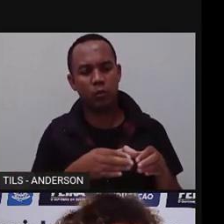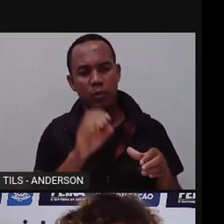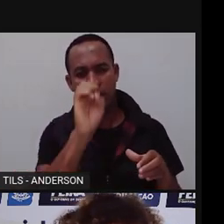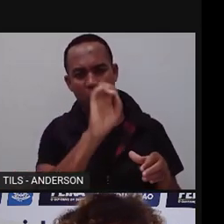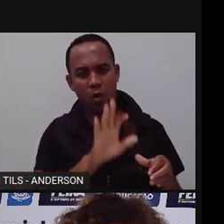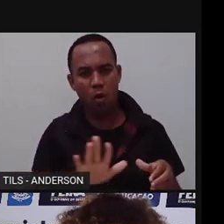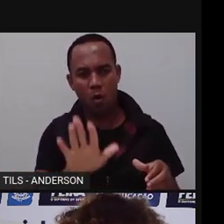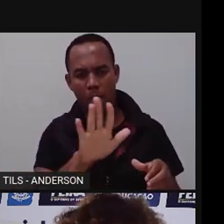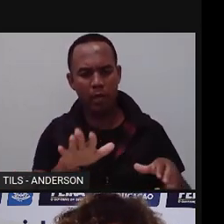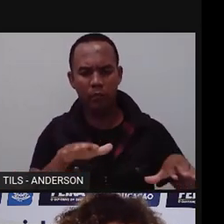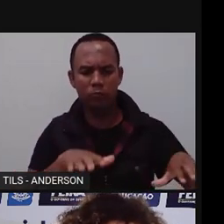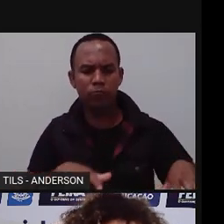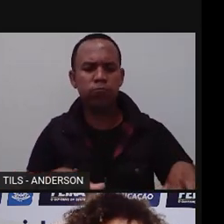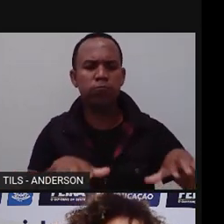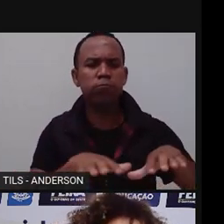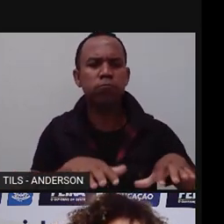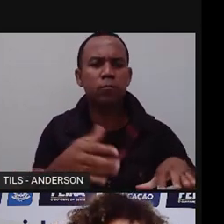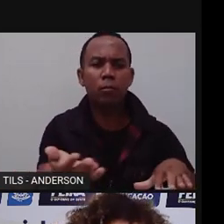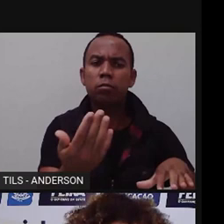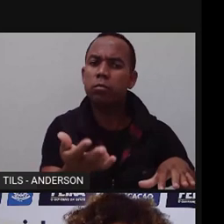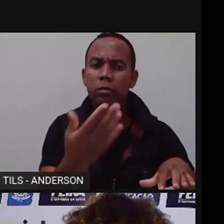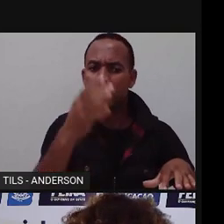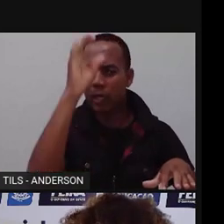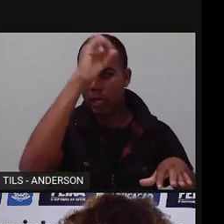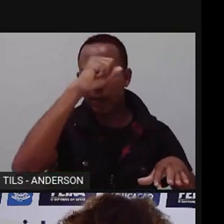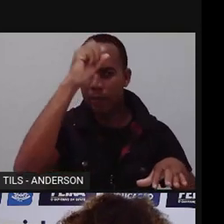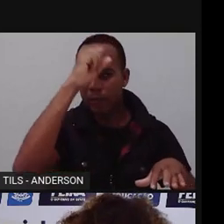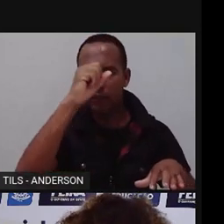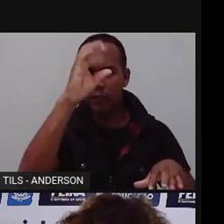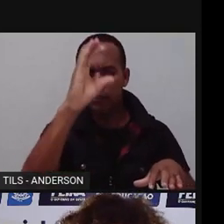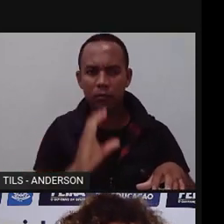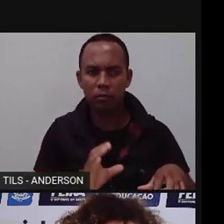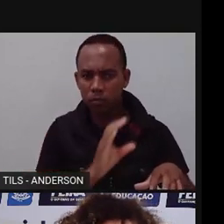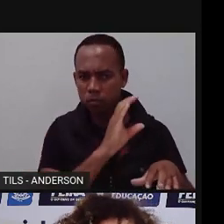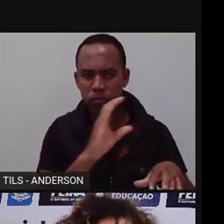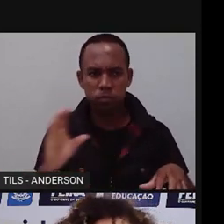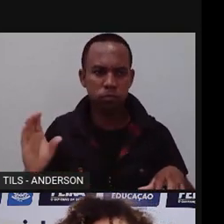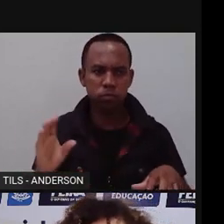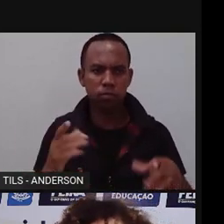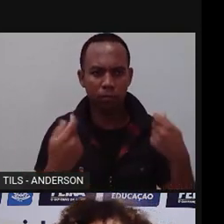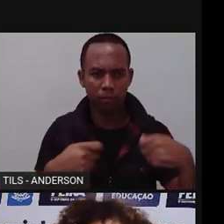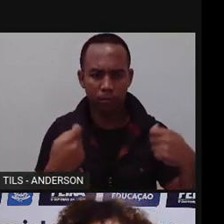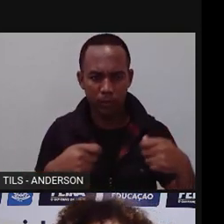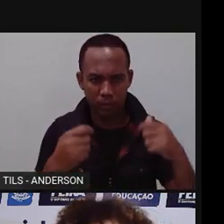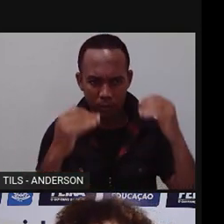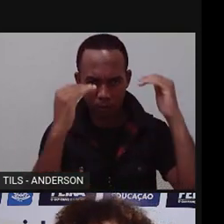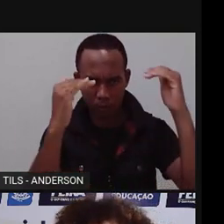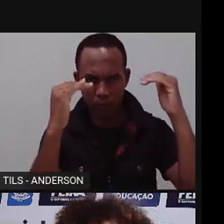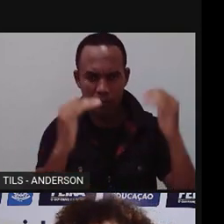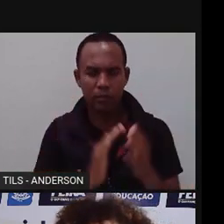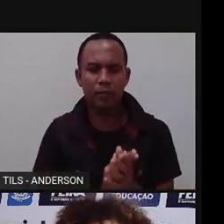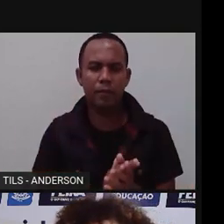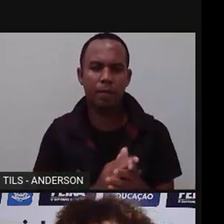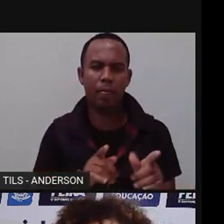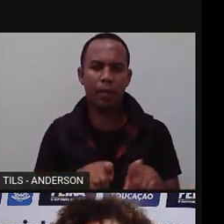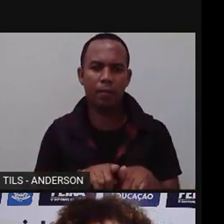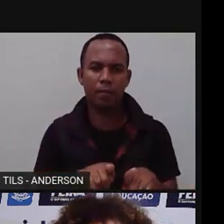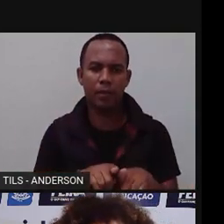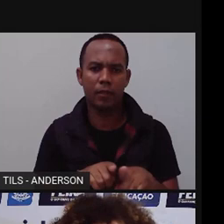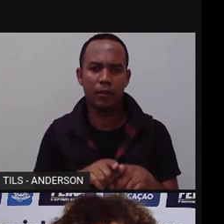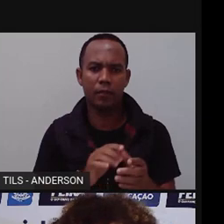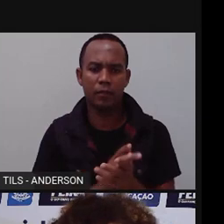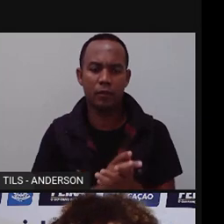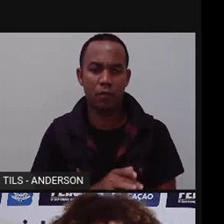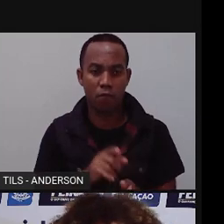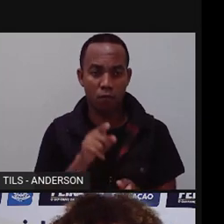mesmo os índios já habitando aqui, eles trazem os negros, né, do continente africano, e também